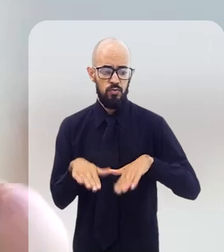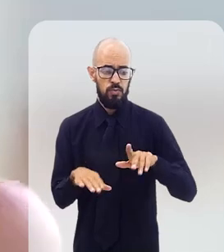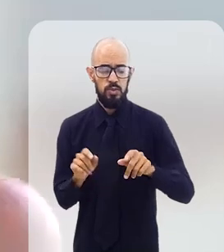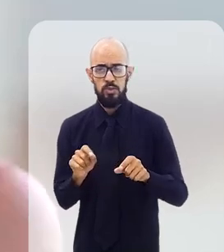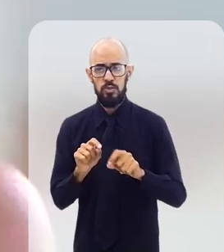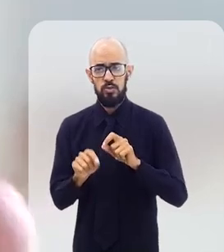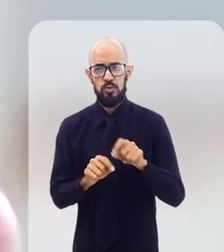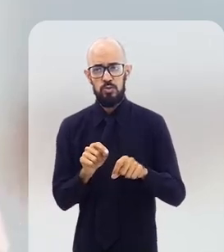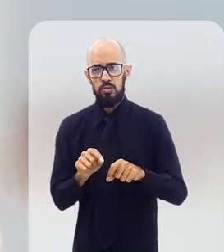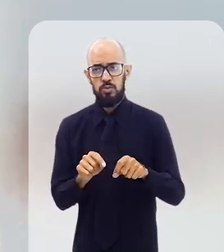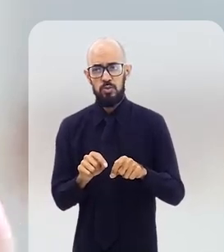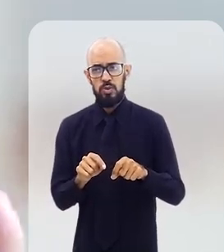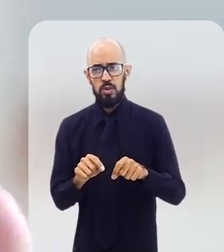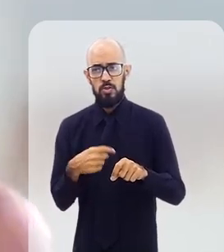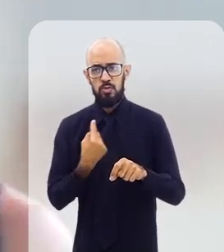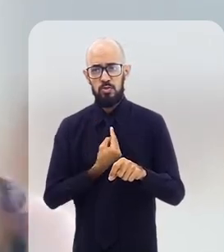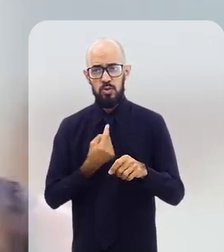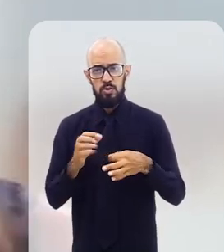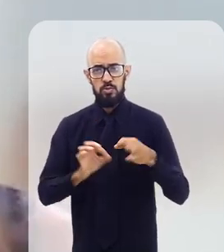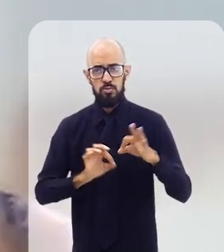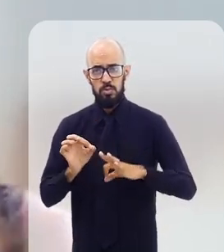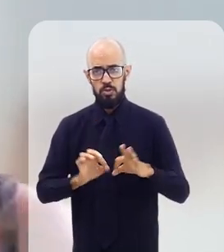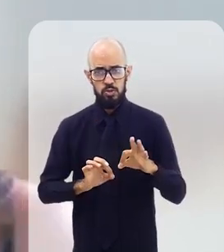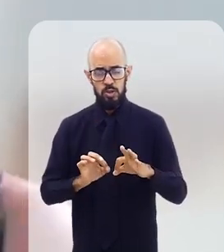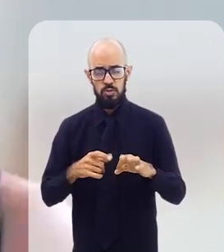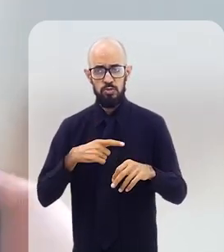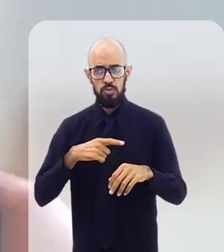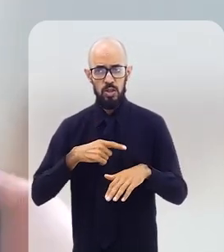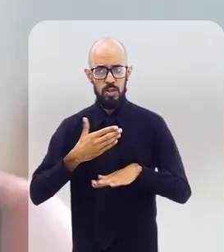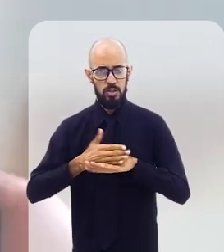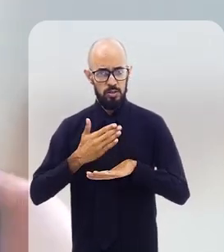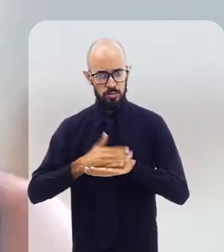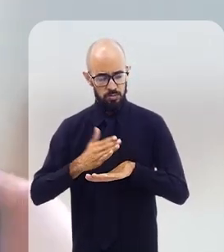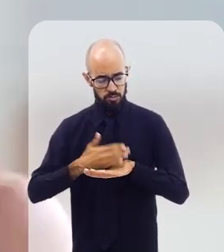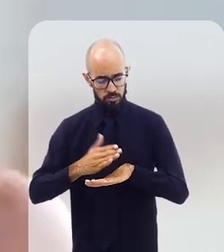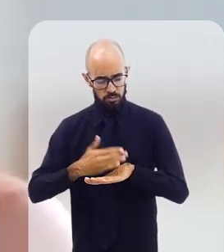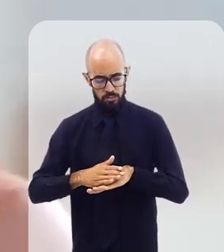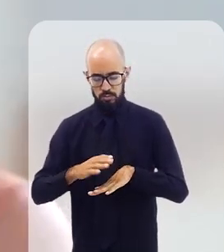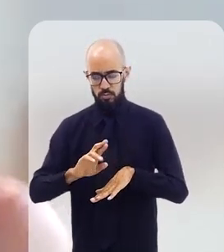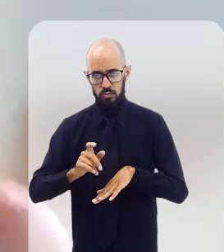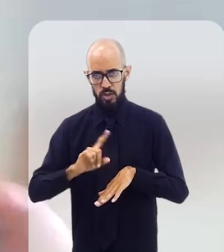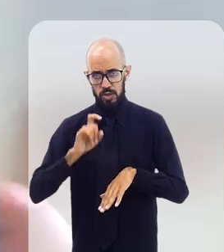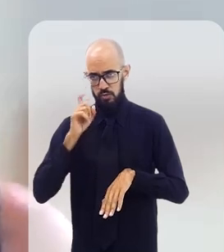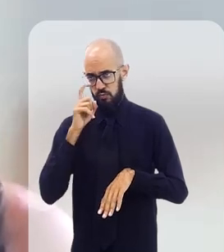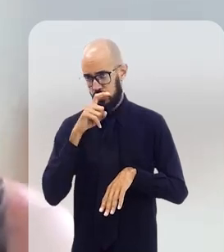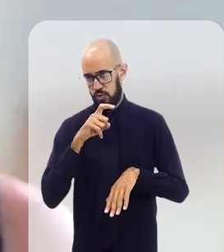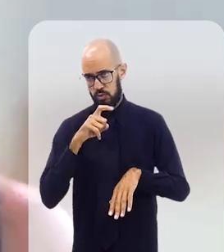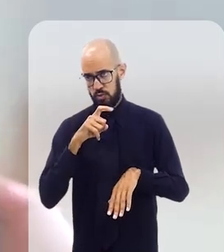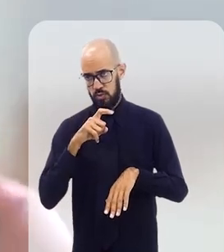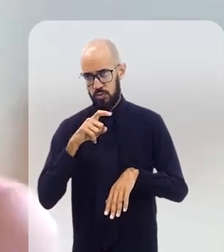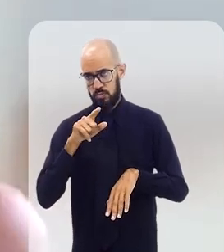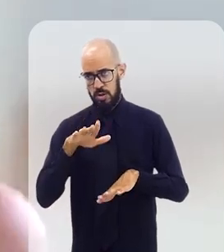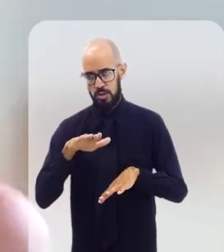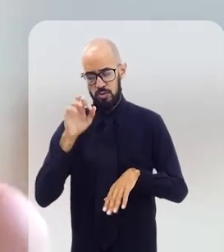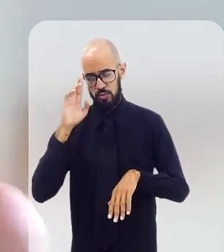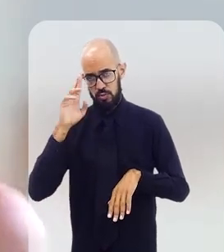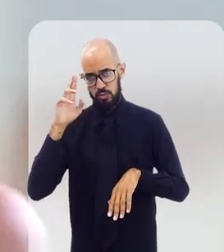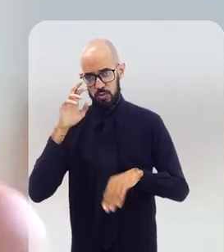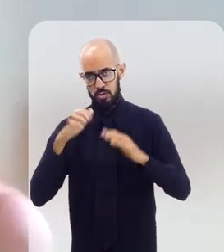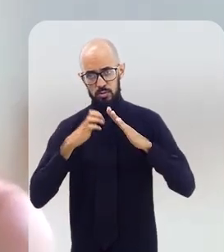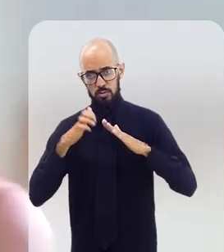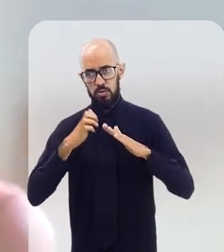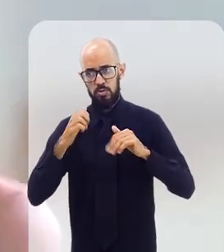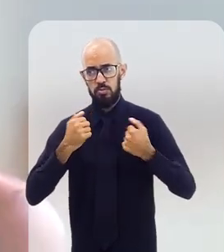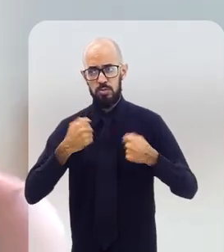nos nossos projetos, quando a gente leva essas capacitações, não é difícil, assim, do empresário se enxergar ali